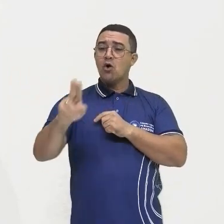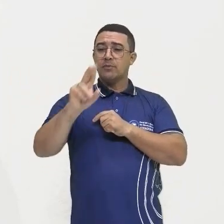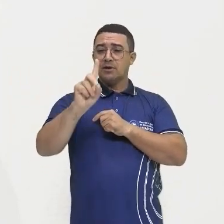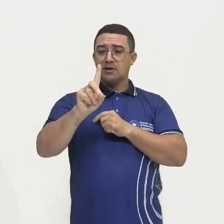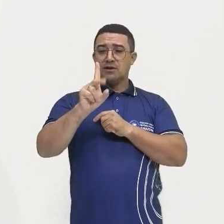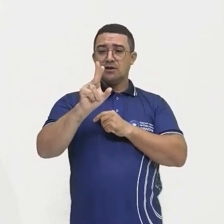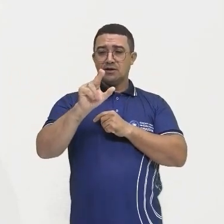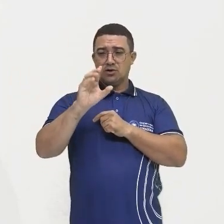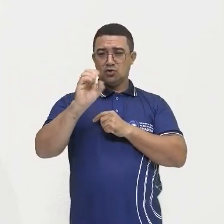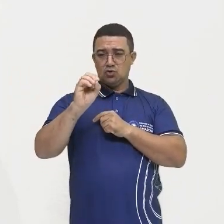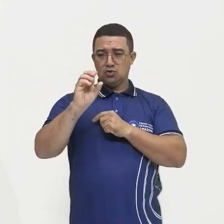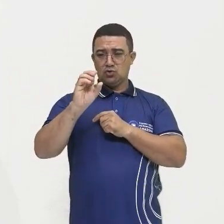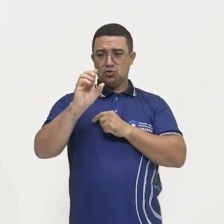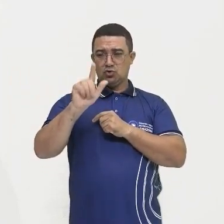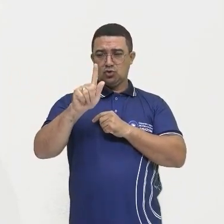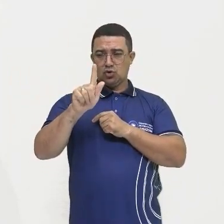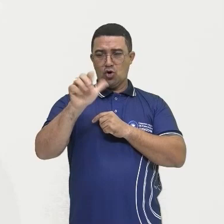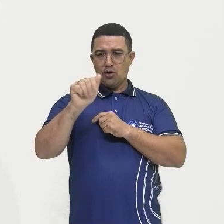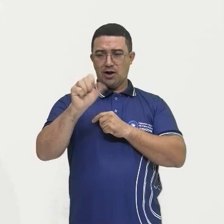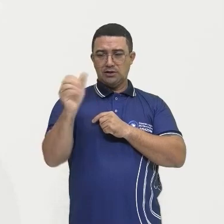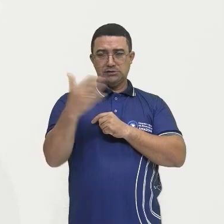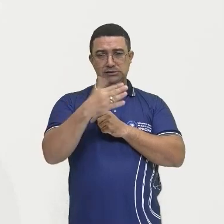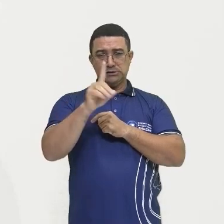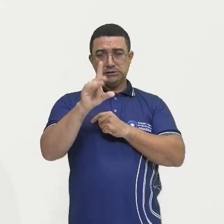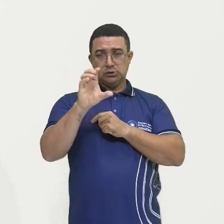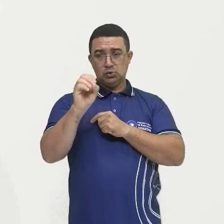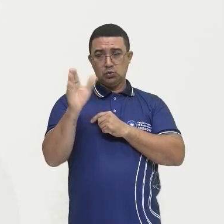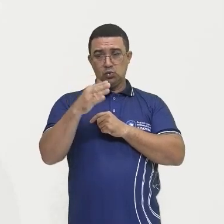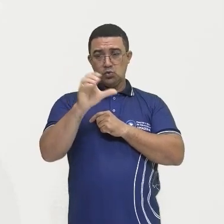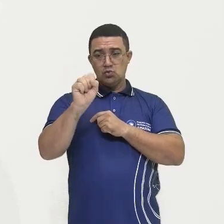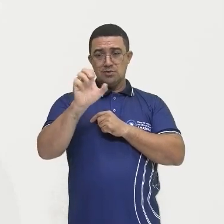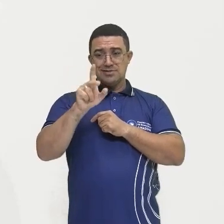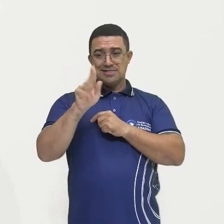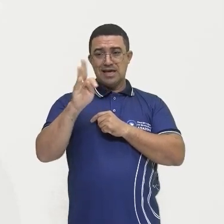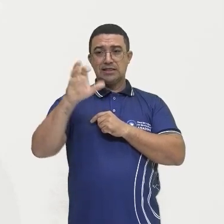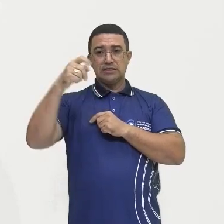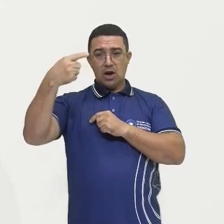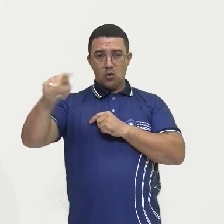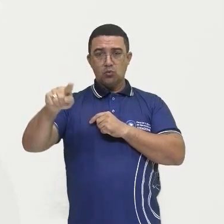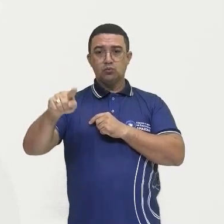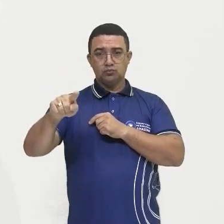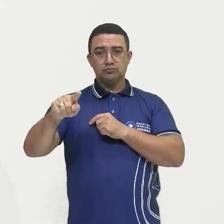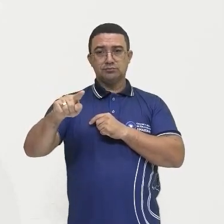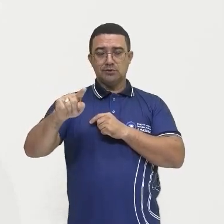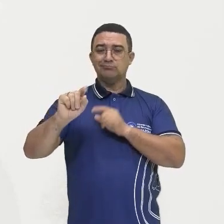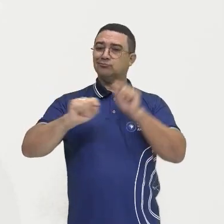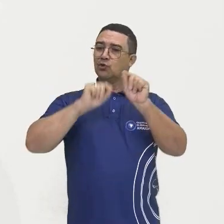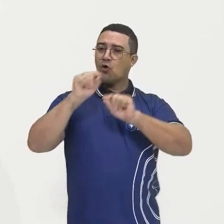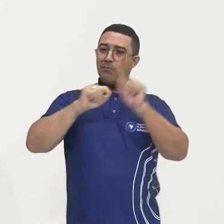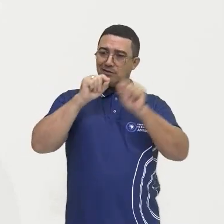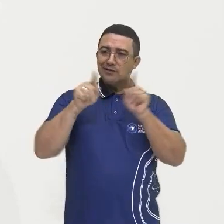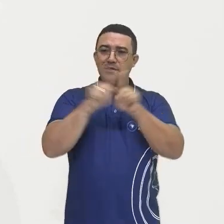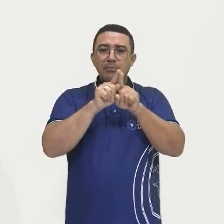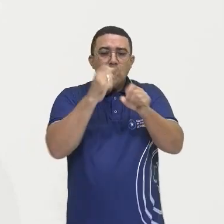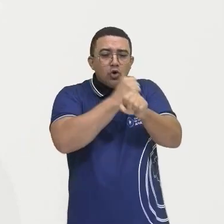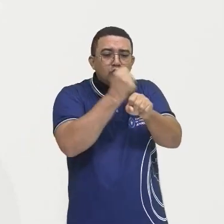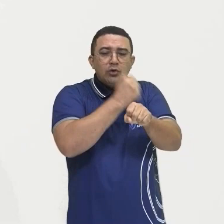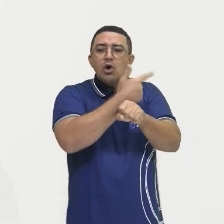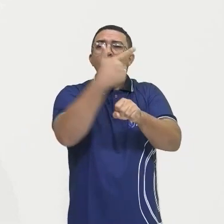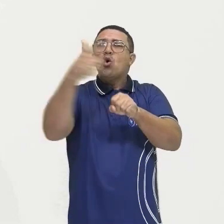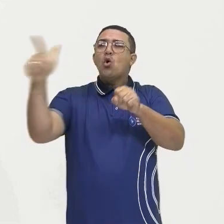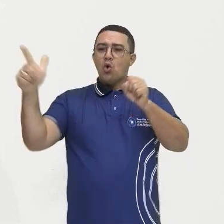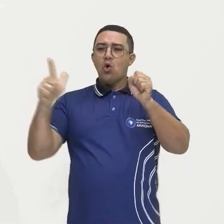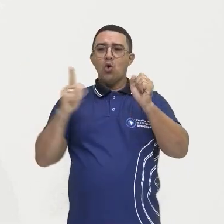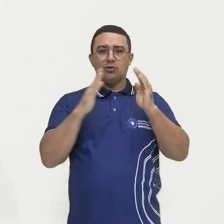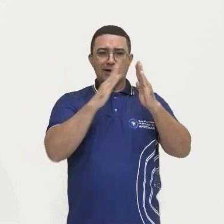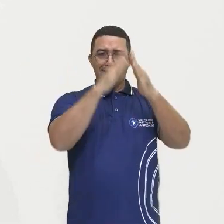procura das drogas do sertão. Consequentemente, eles começaram a instalação de outros locais, né? Surgindo ali